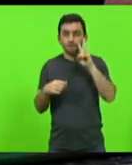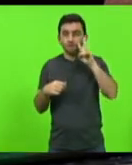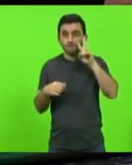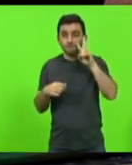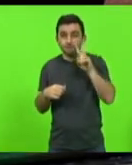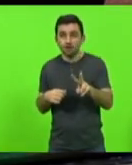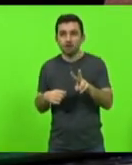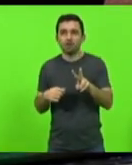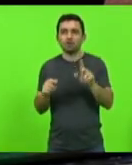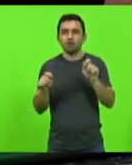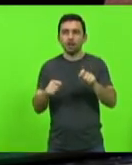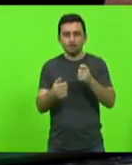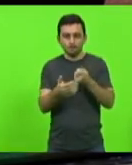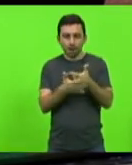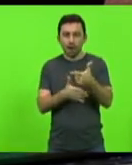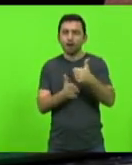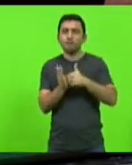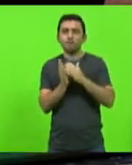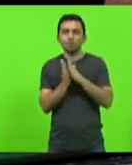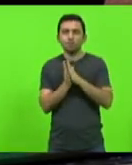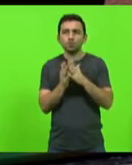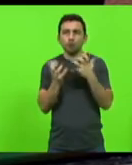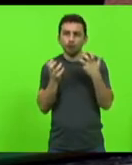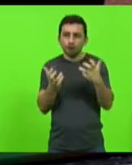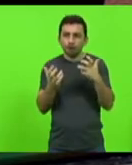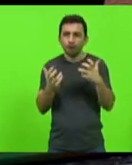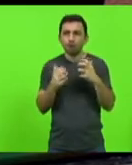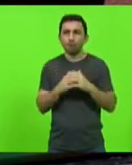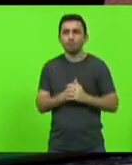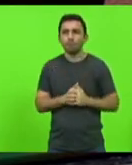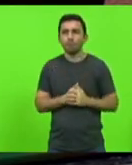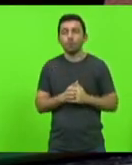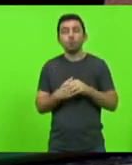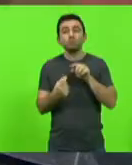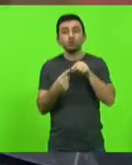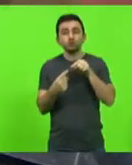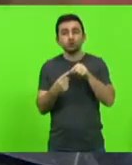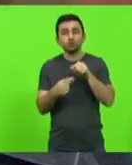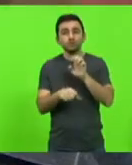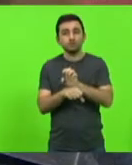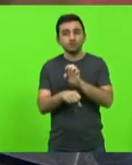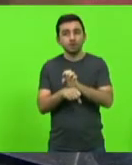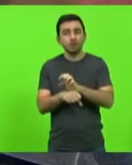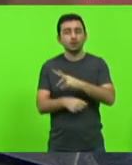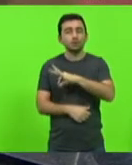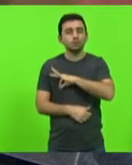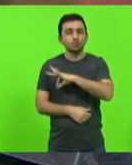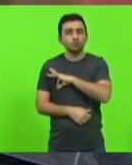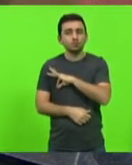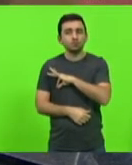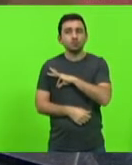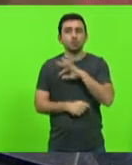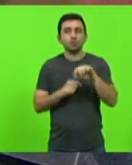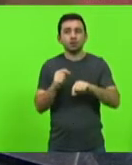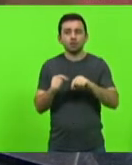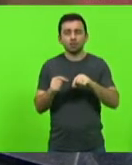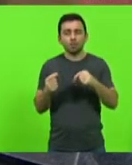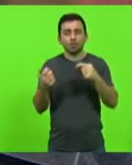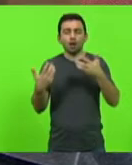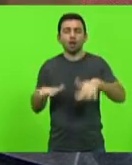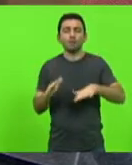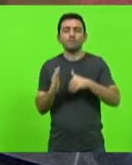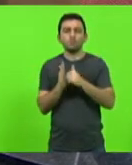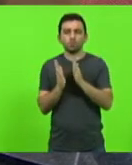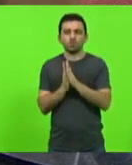vai pagar a multa quem quer, porque o objetivo do Estado e tanto da polícia, quero crer que o objetivo não é cobrar a multa, mas sim